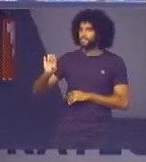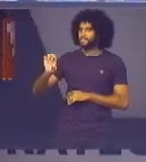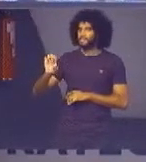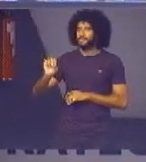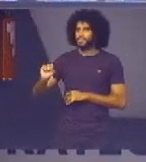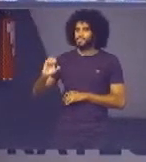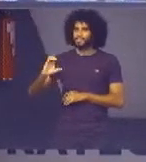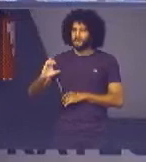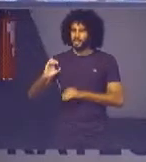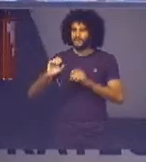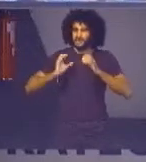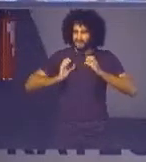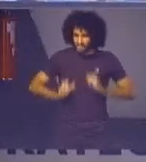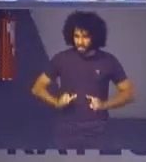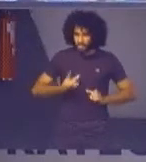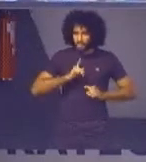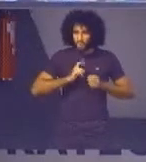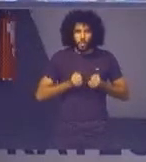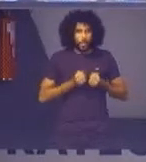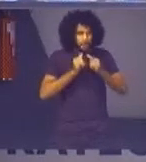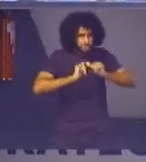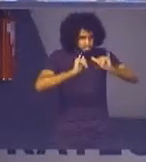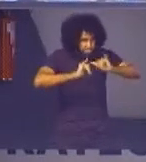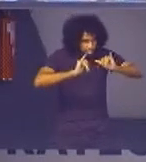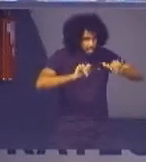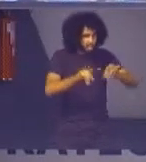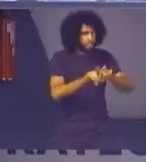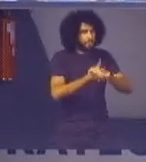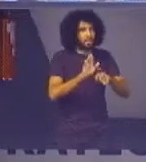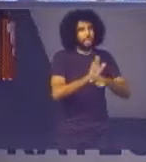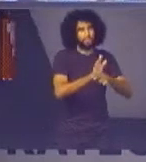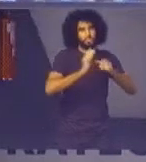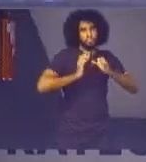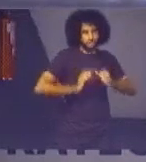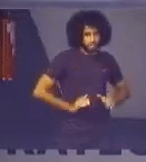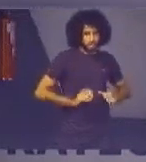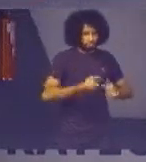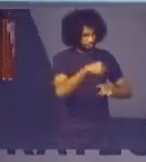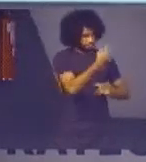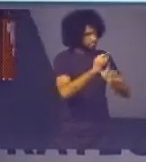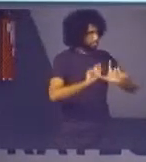faz a divulgação e inúmeros serviços ao cidadão a próxima